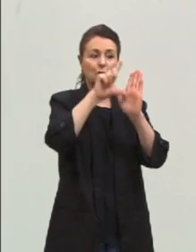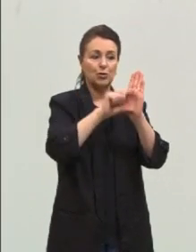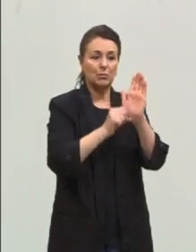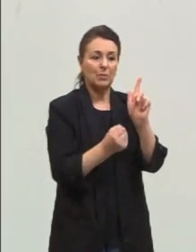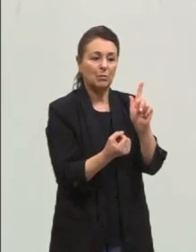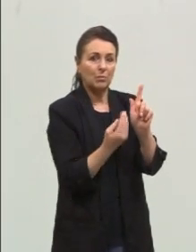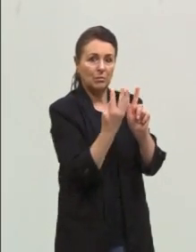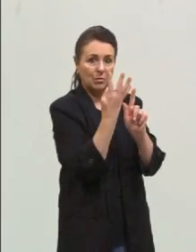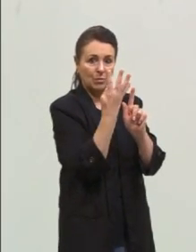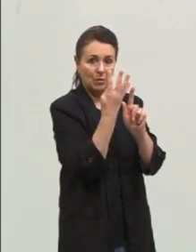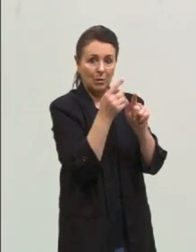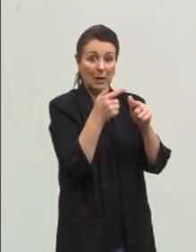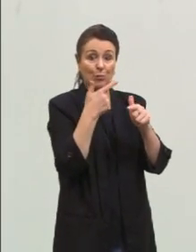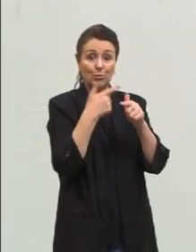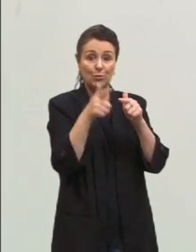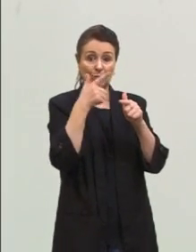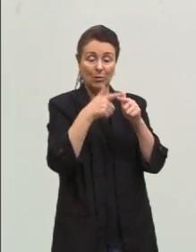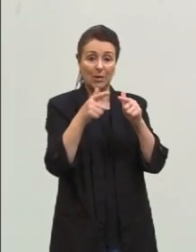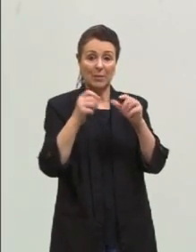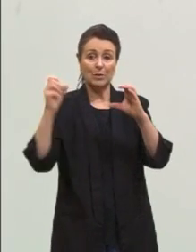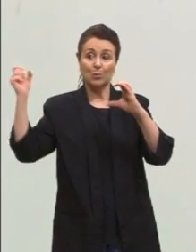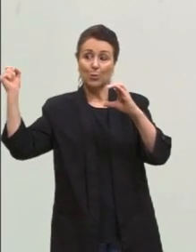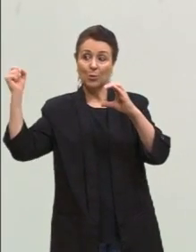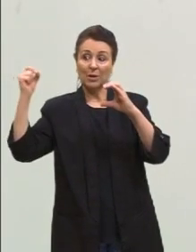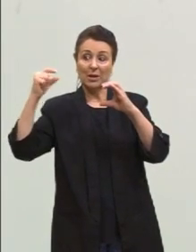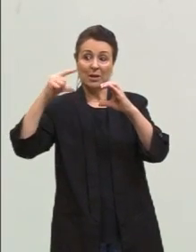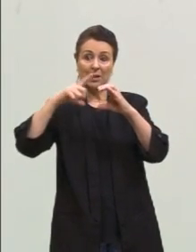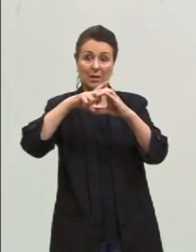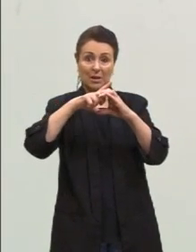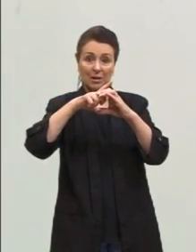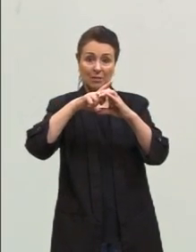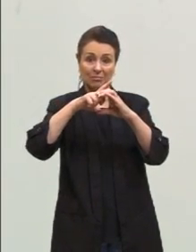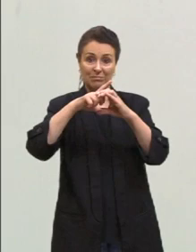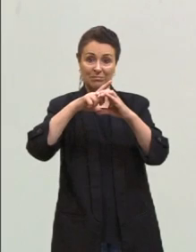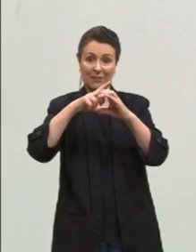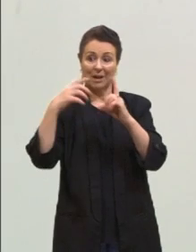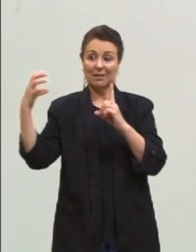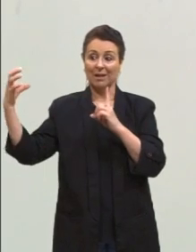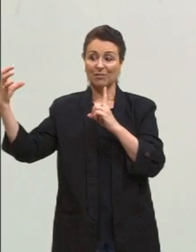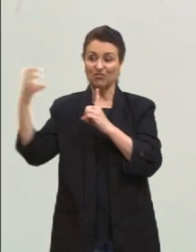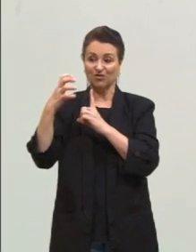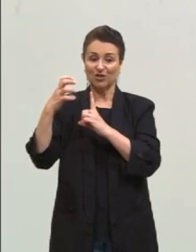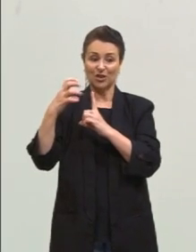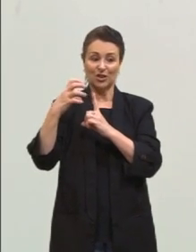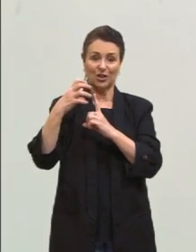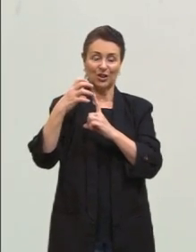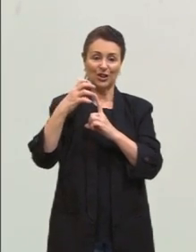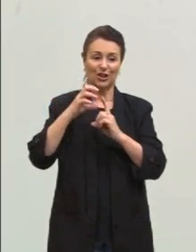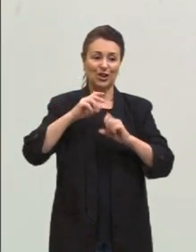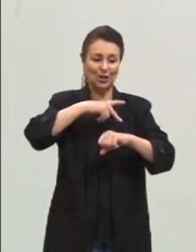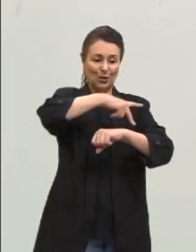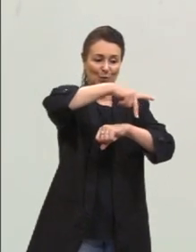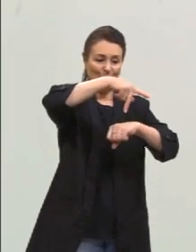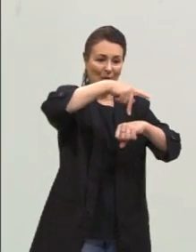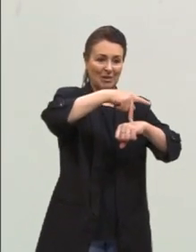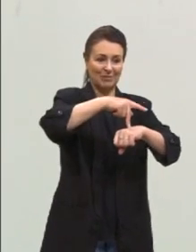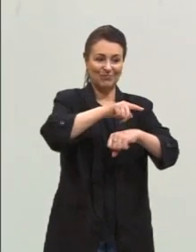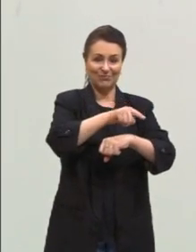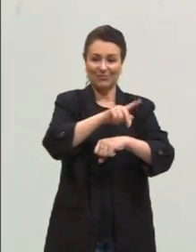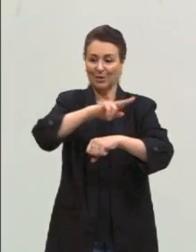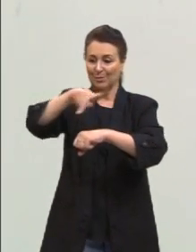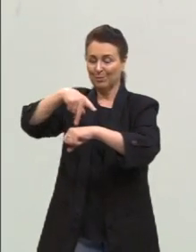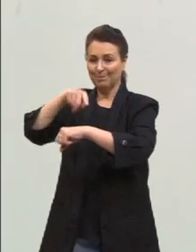os problemas causados pelo aquecimento global, eles atingem todos os países do planeta e alguns ainda mais.